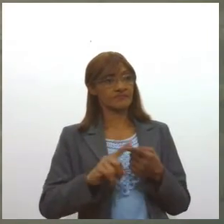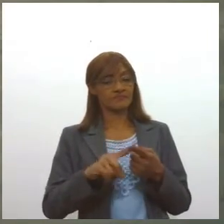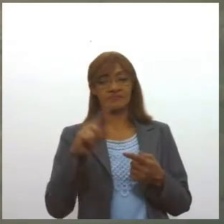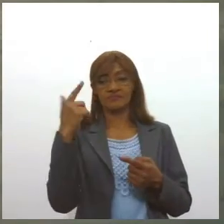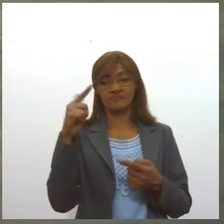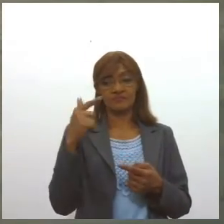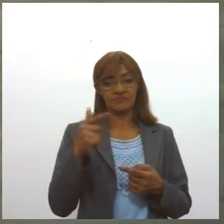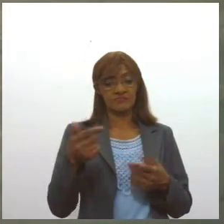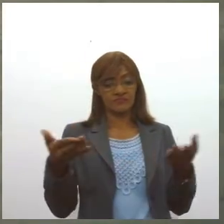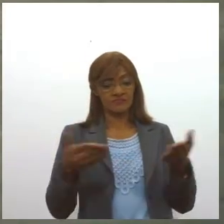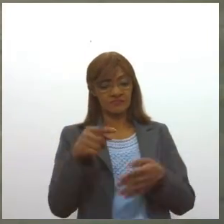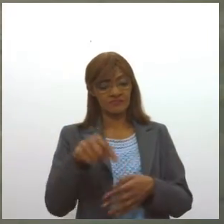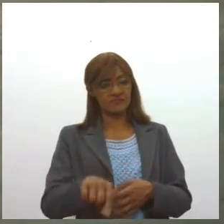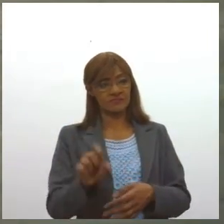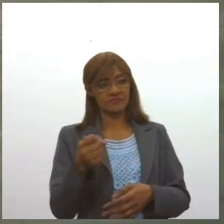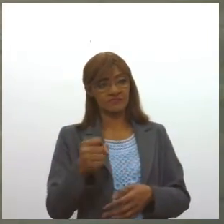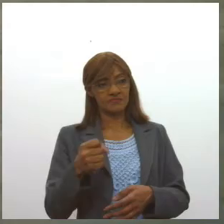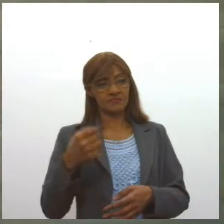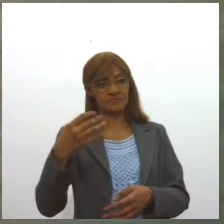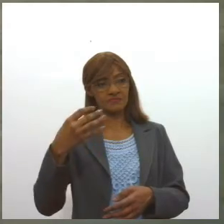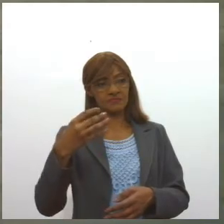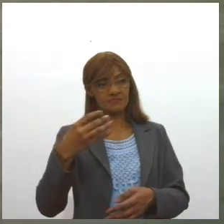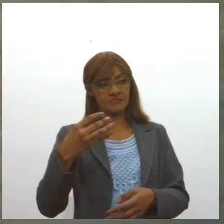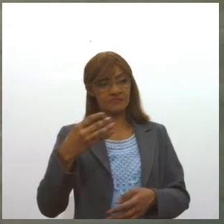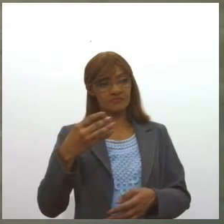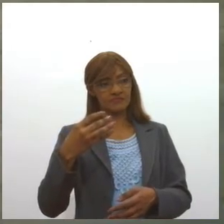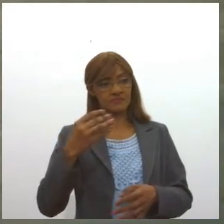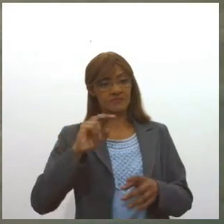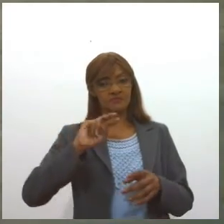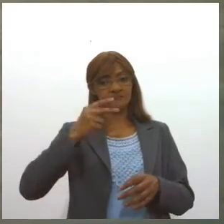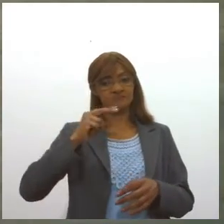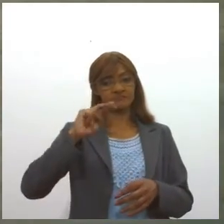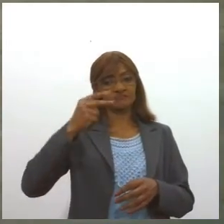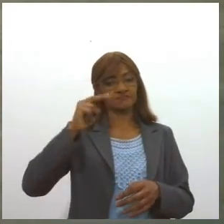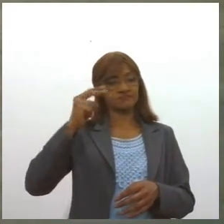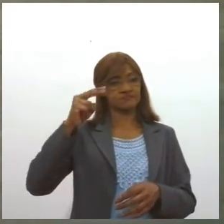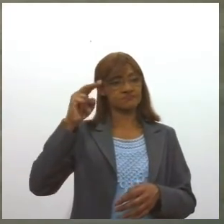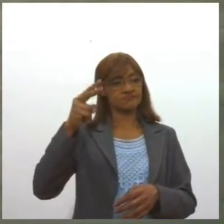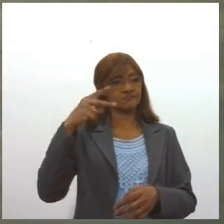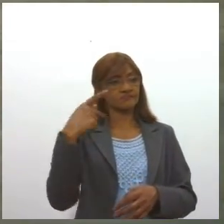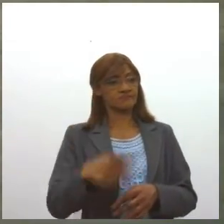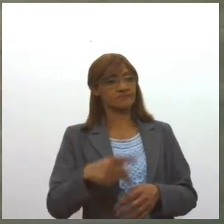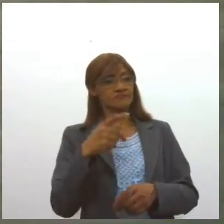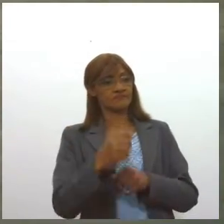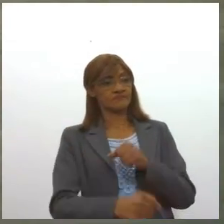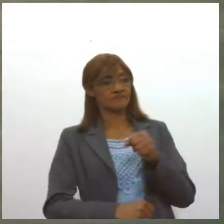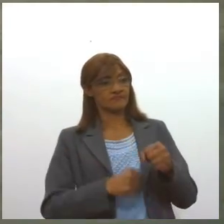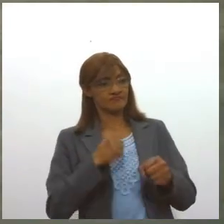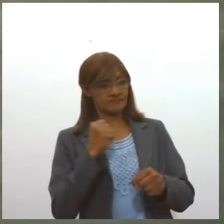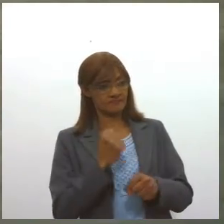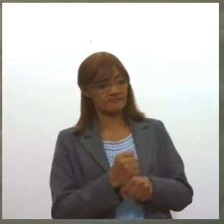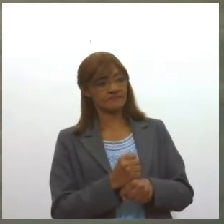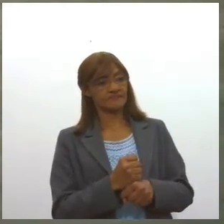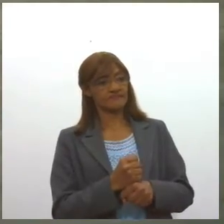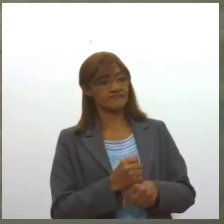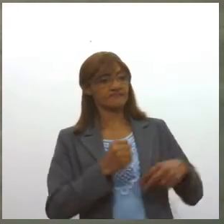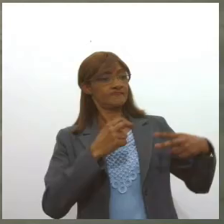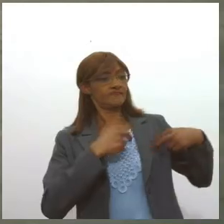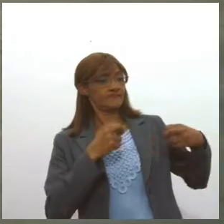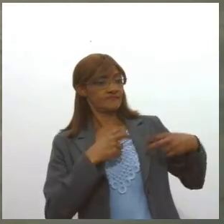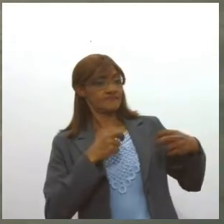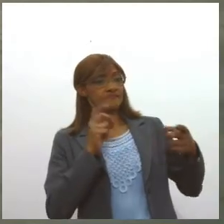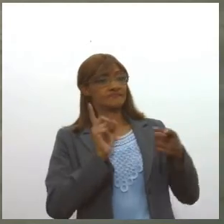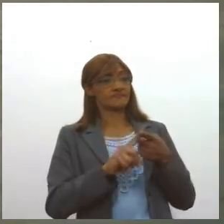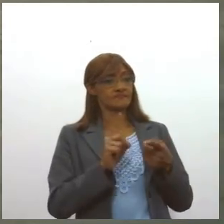em Sergipe sofreu quatro reduções este ano, tanto por parte da própria Petrobras, quanto por medidas de